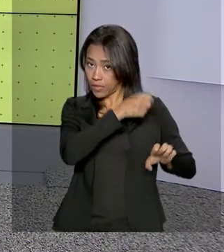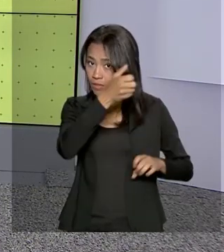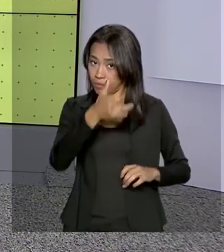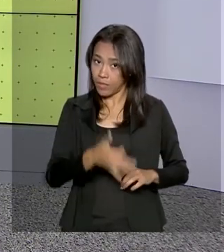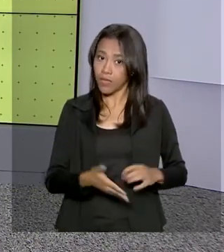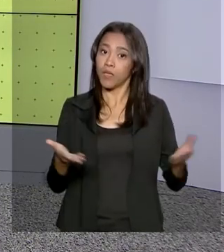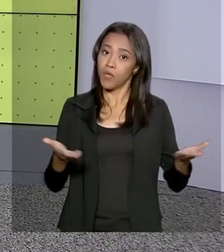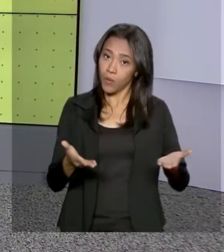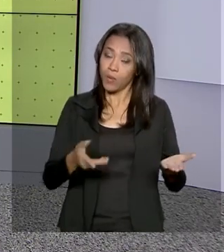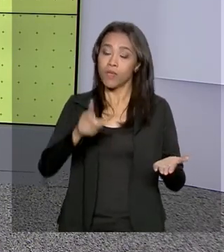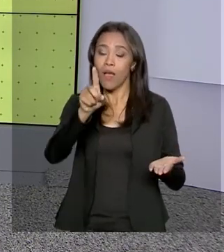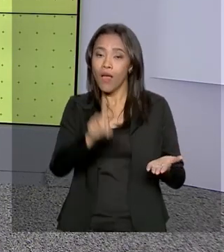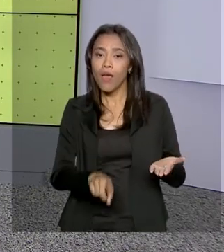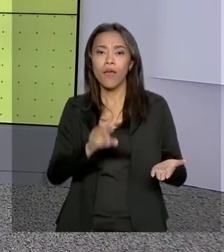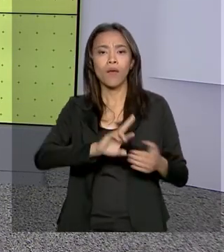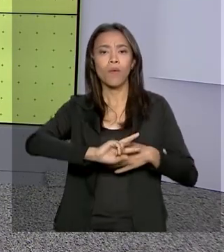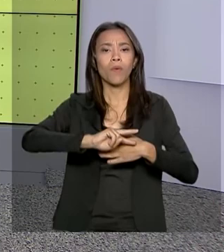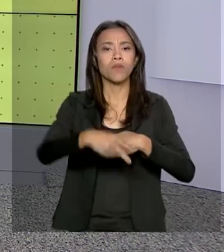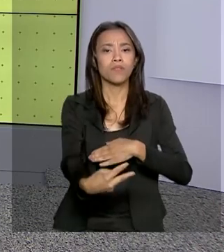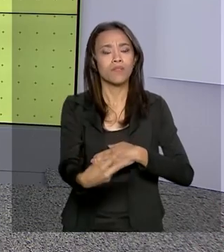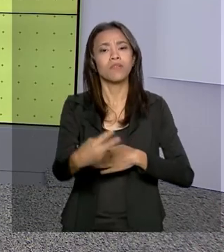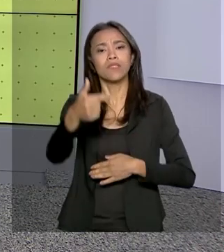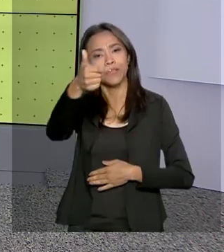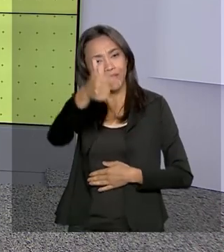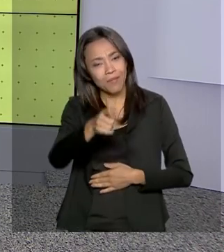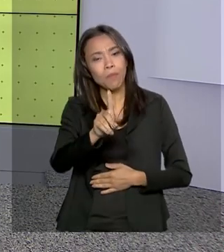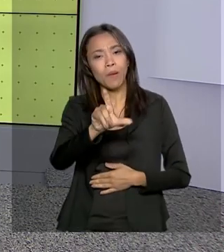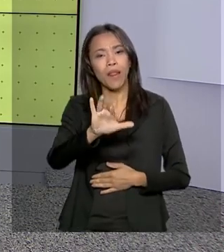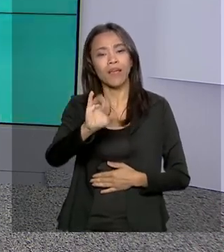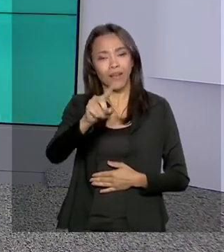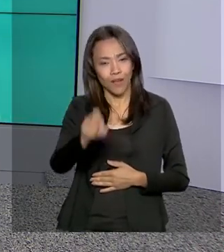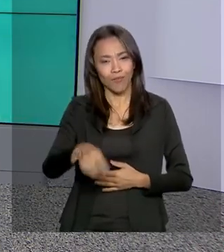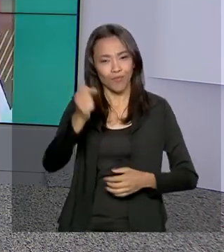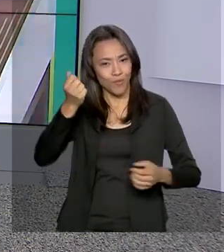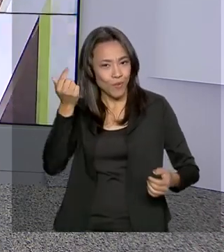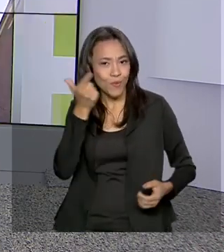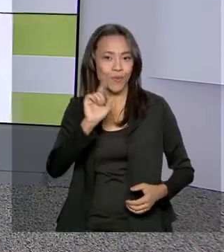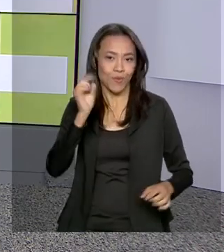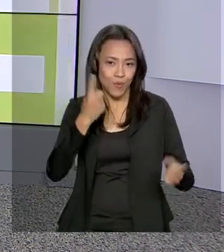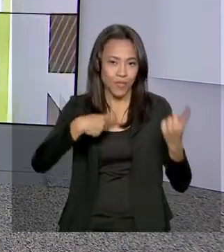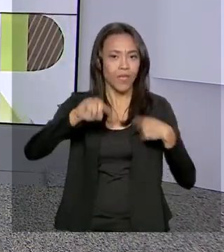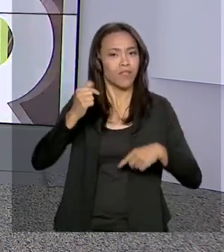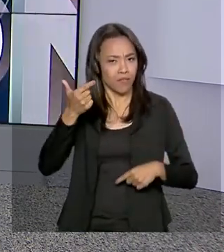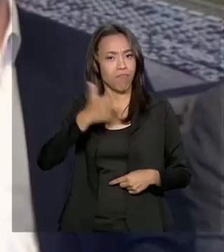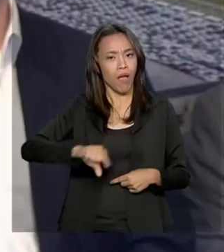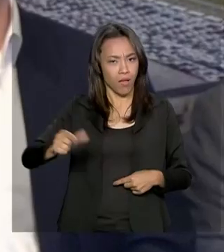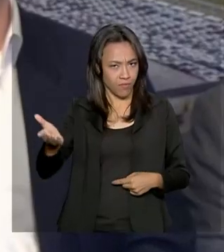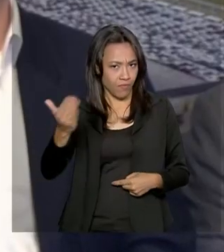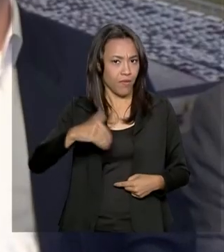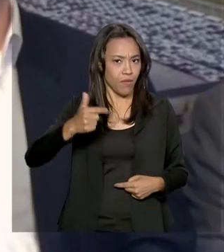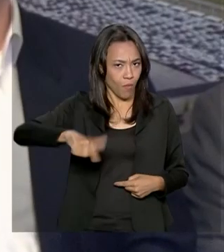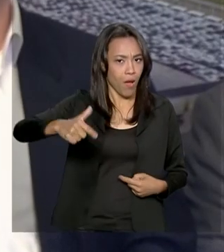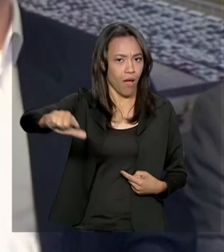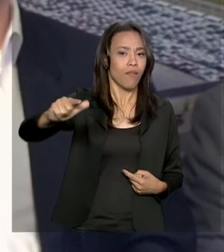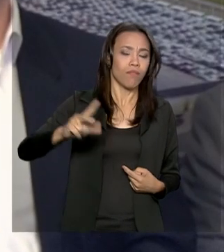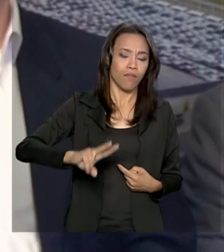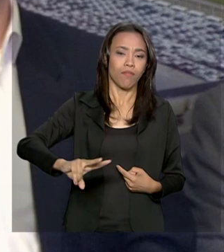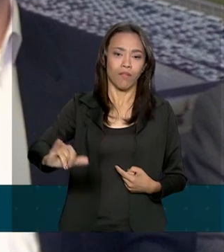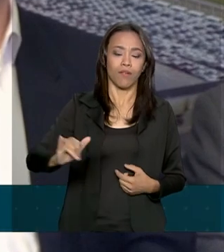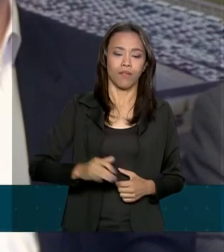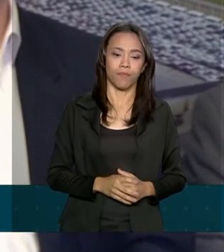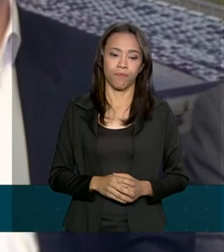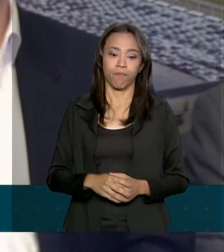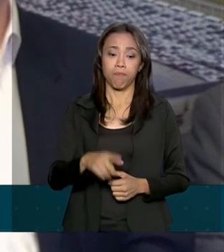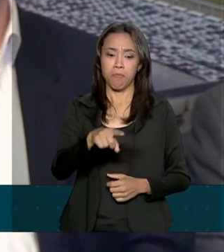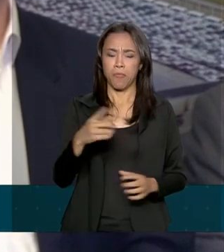de hoje confirma que esse foi mais um leilão bem sucedido e que outros virão. São 26 agora,